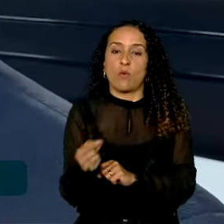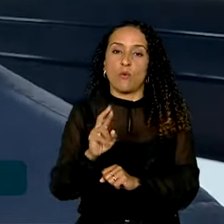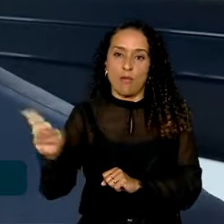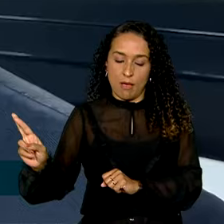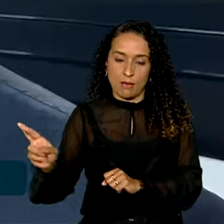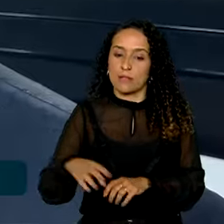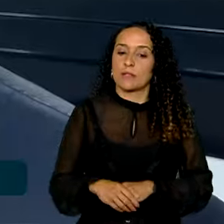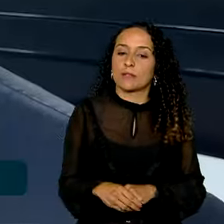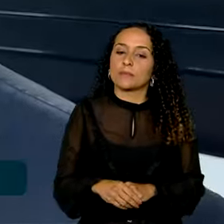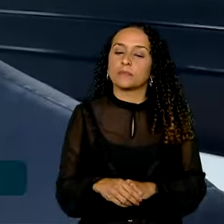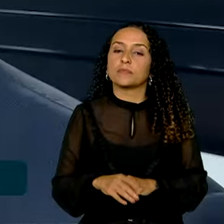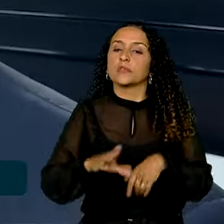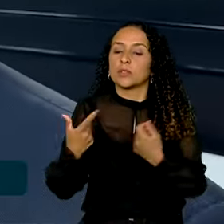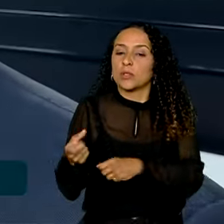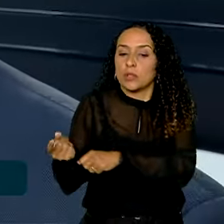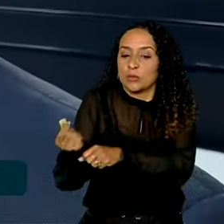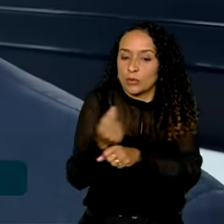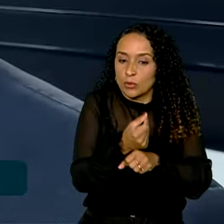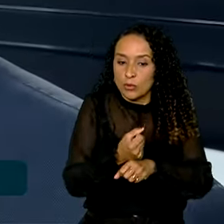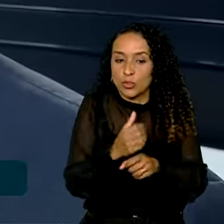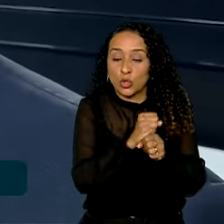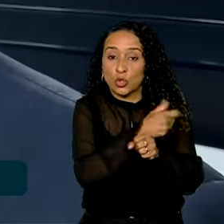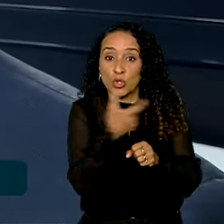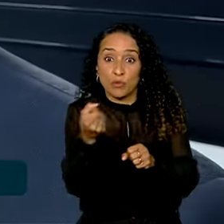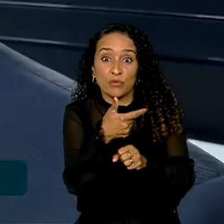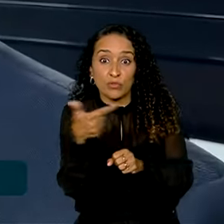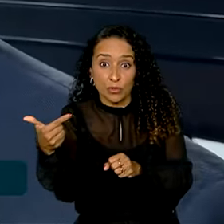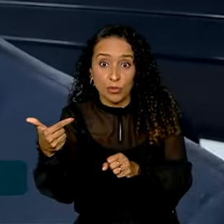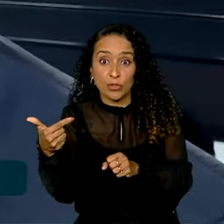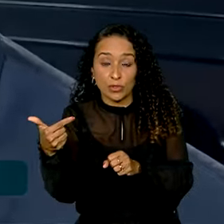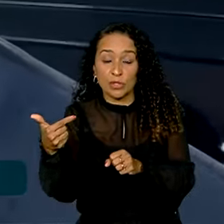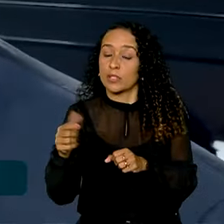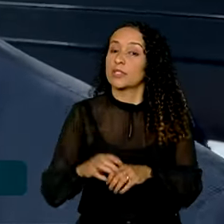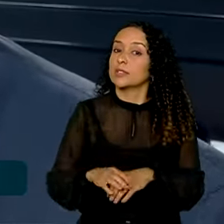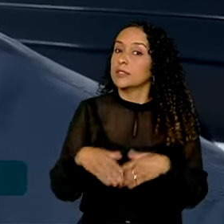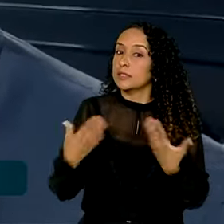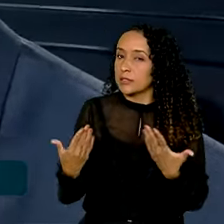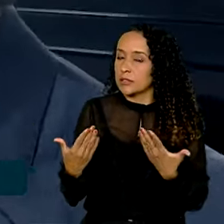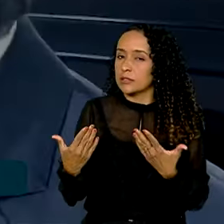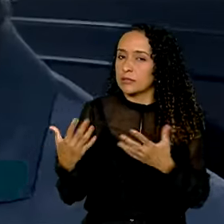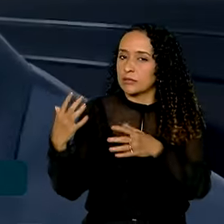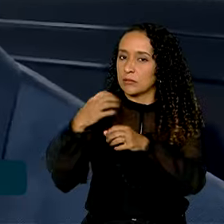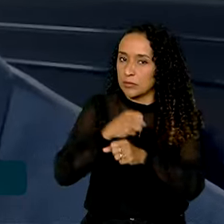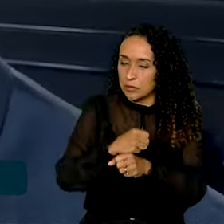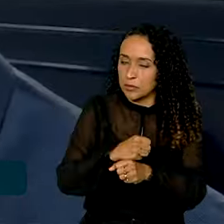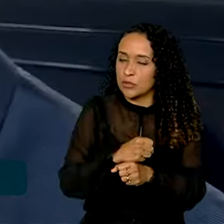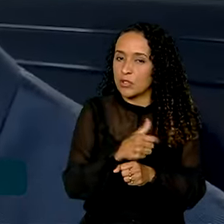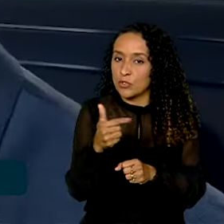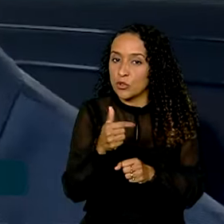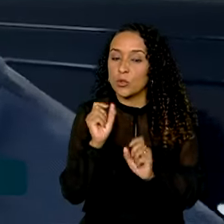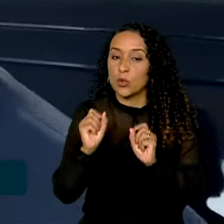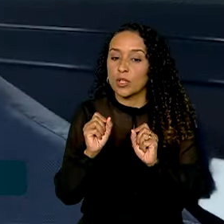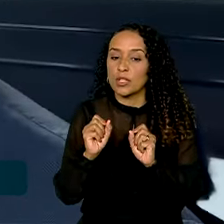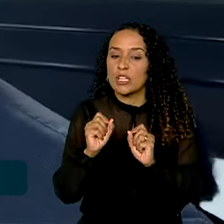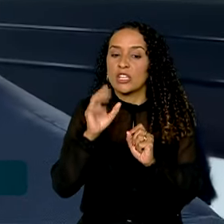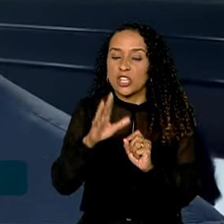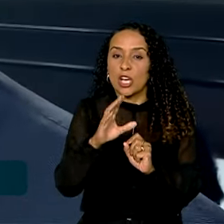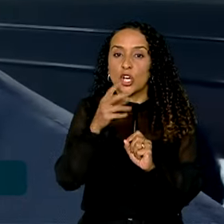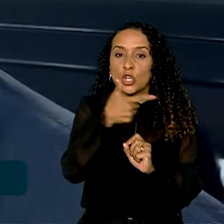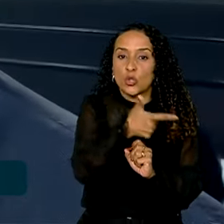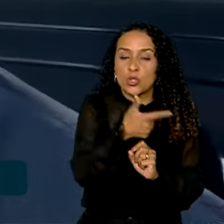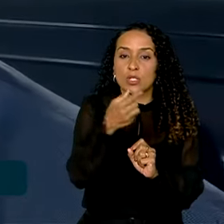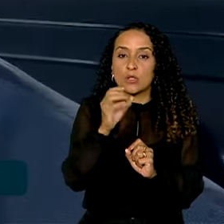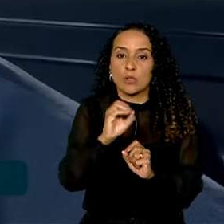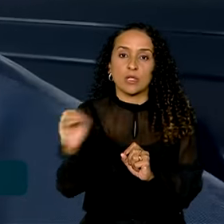E o faturamento em 2022, vamos fechar o bilhão de 2022, já foi de 200